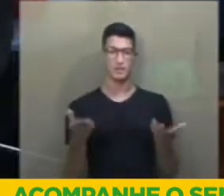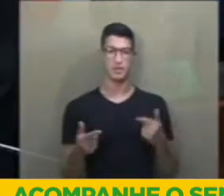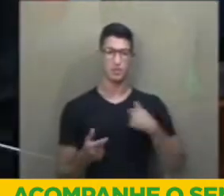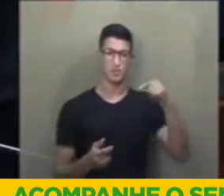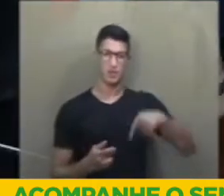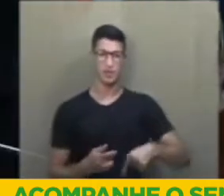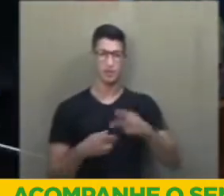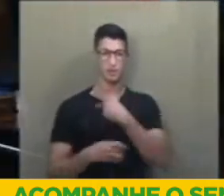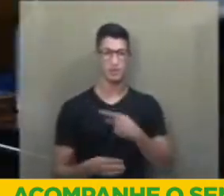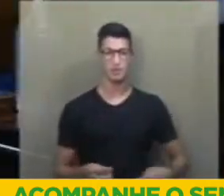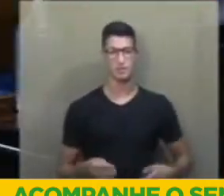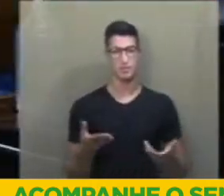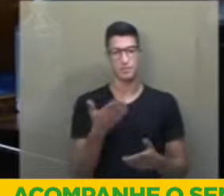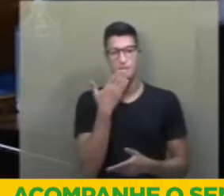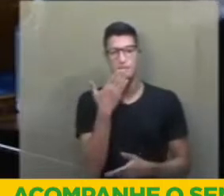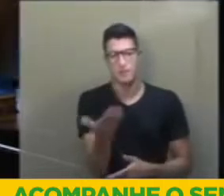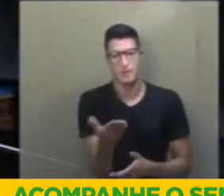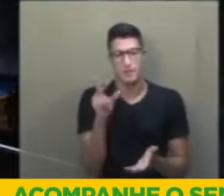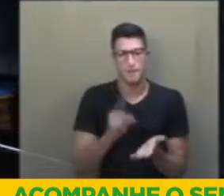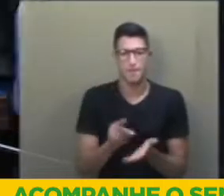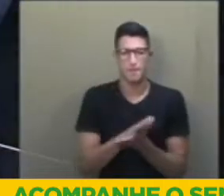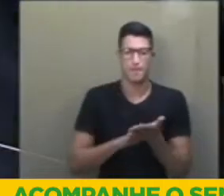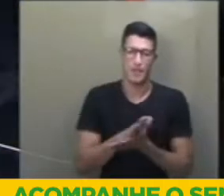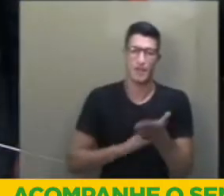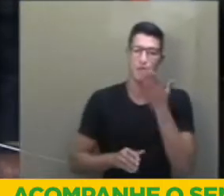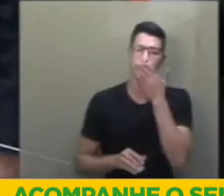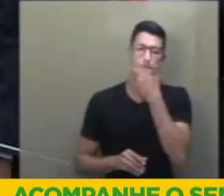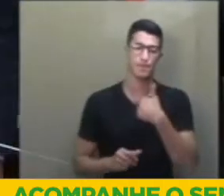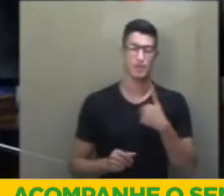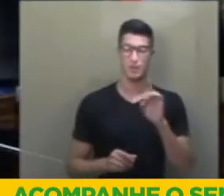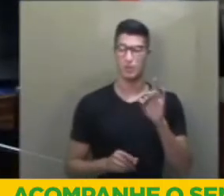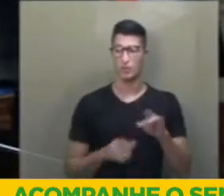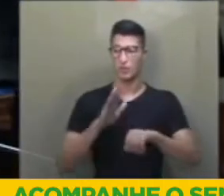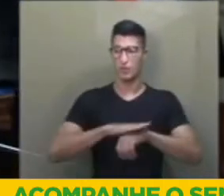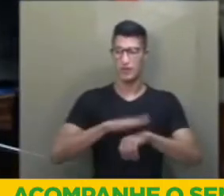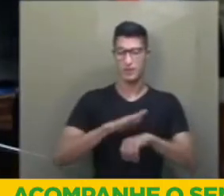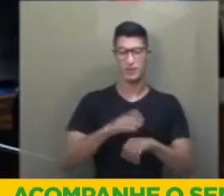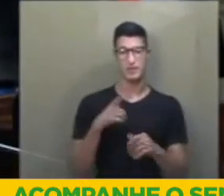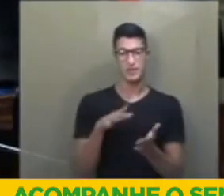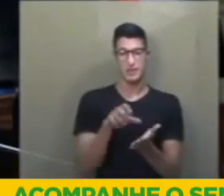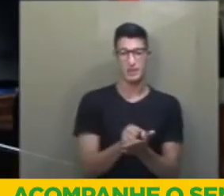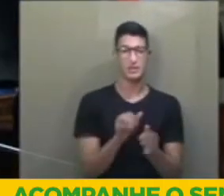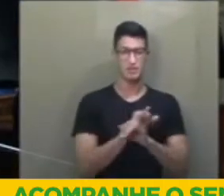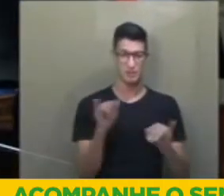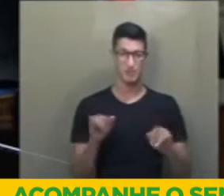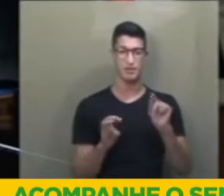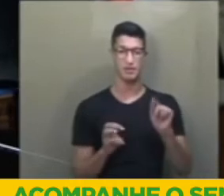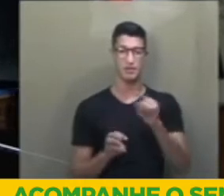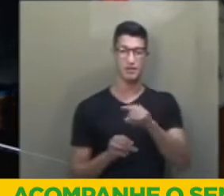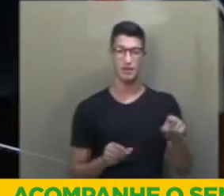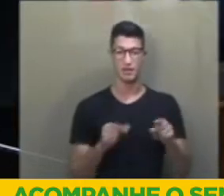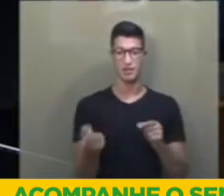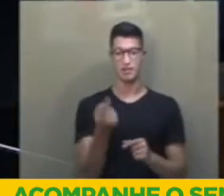estou aqui apenas, presidente, não estou solicitando absolutamente nada. Estou apenas fazendo esse registro e que esse